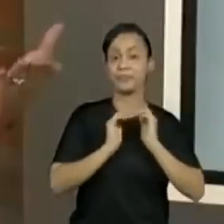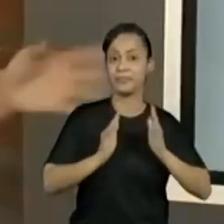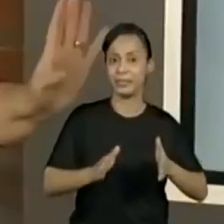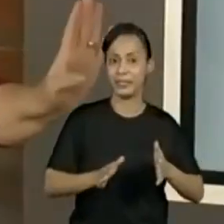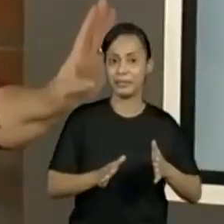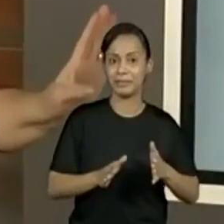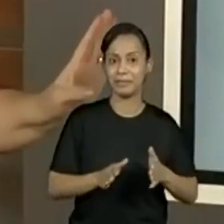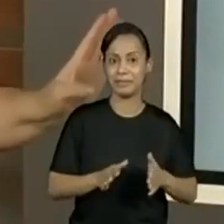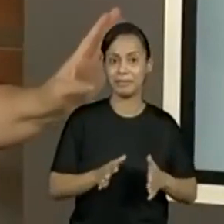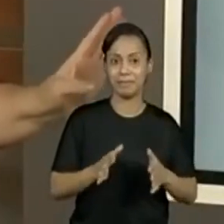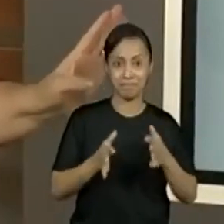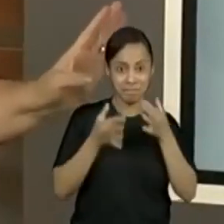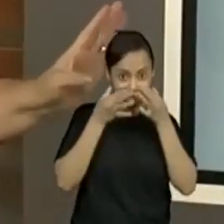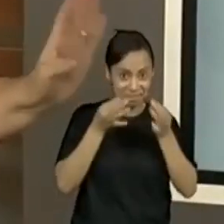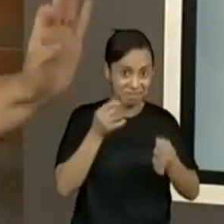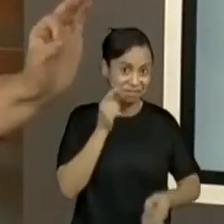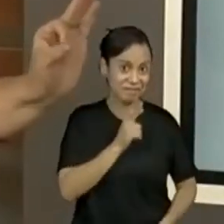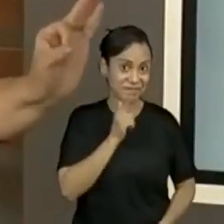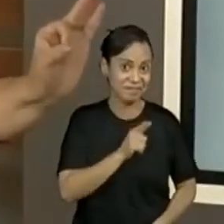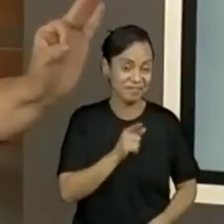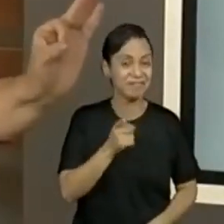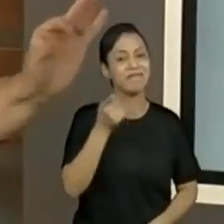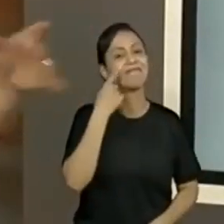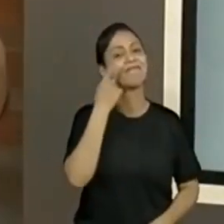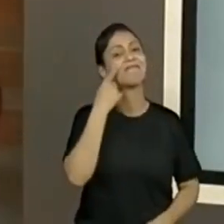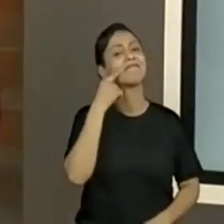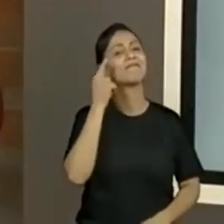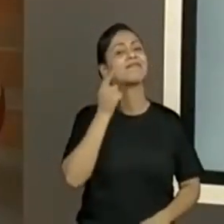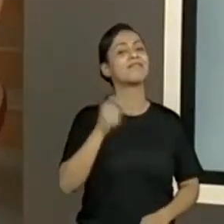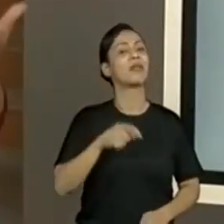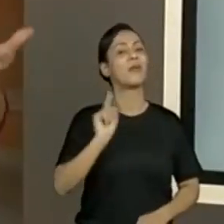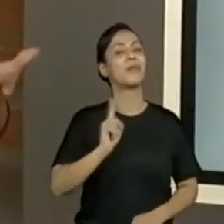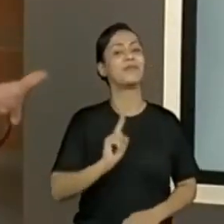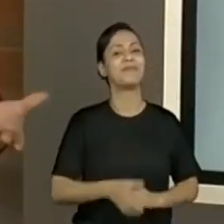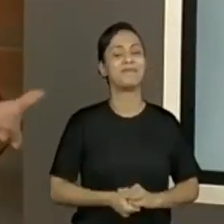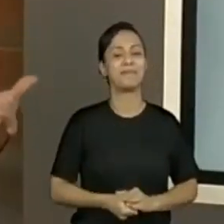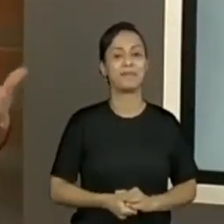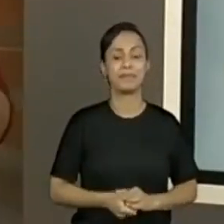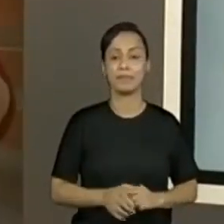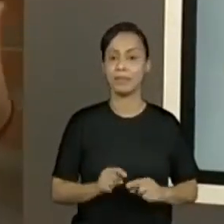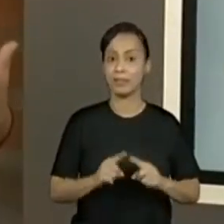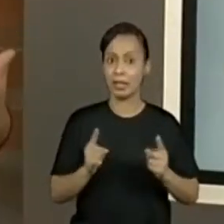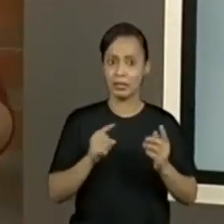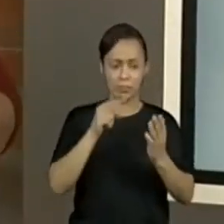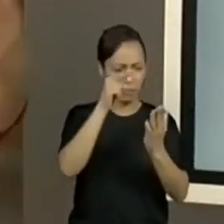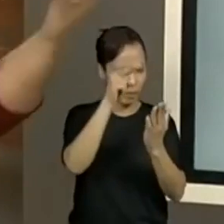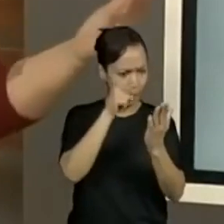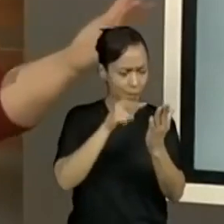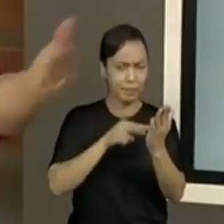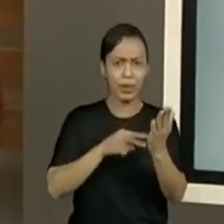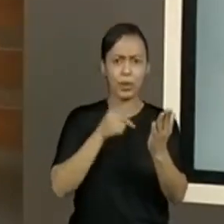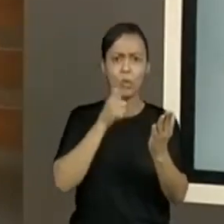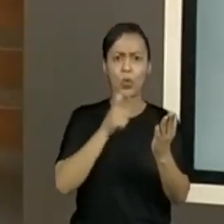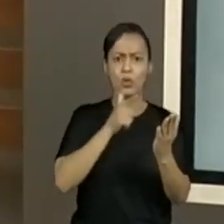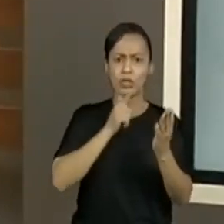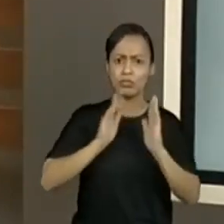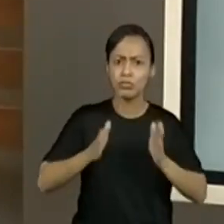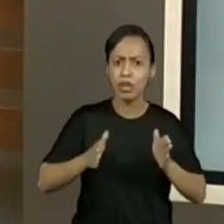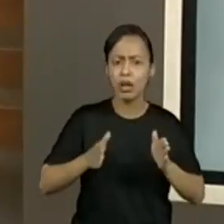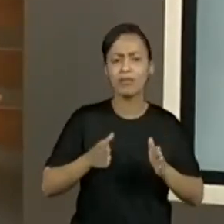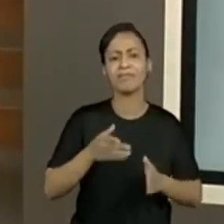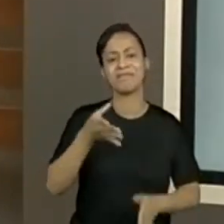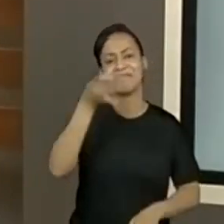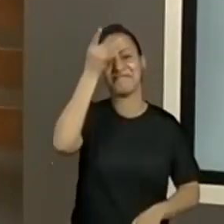prestou atenção, vai fazer um 2. Eu acho. Quem lê com mais facilidade, também. Quem